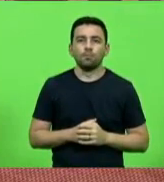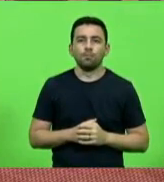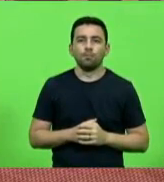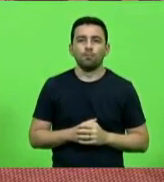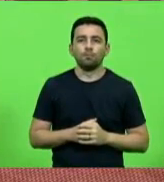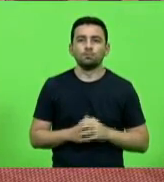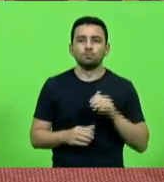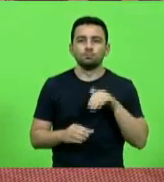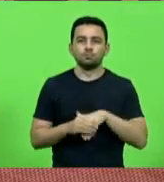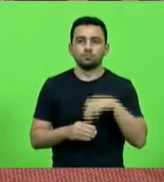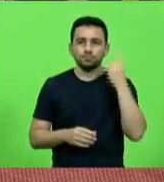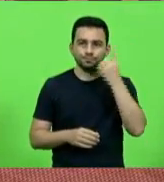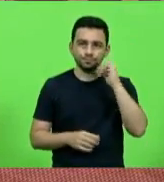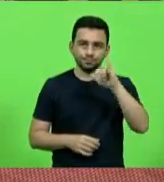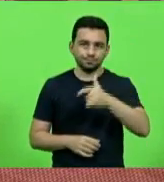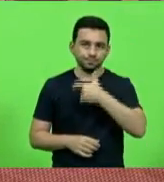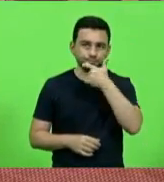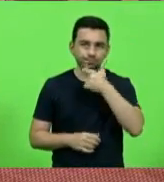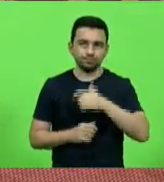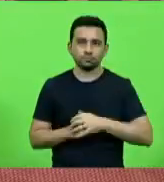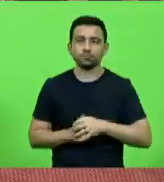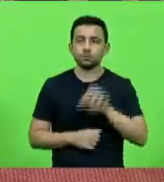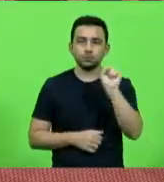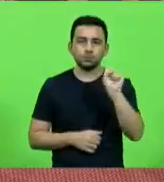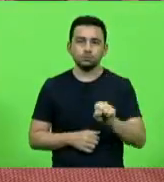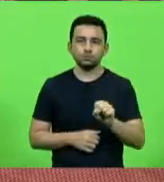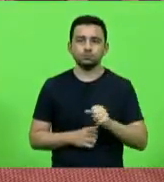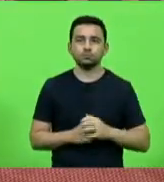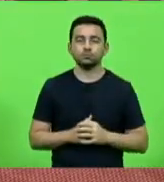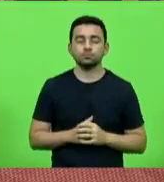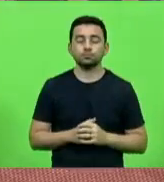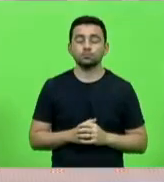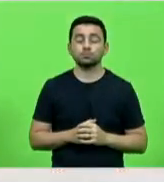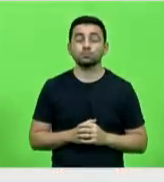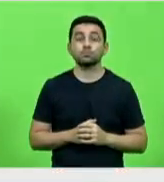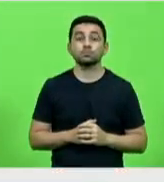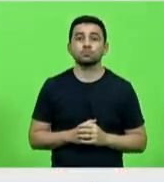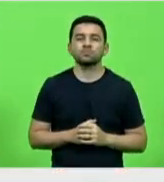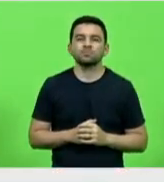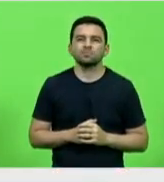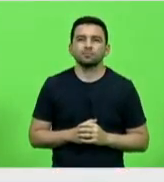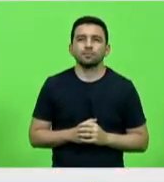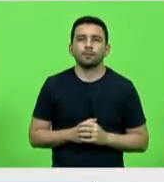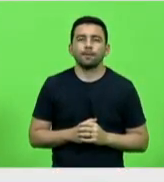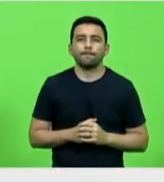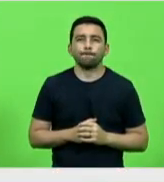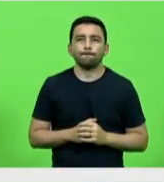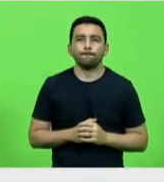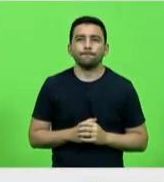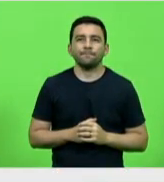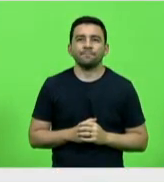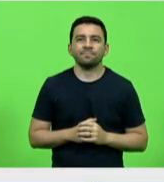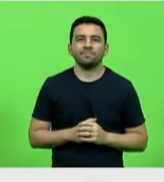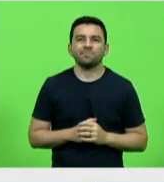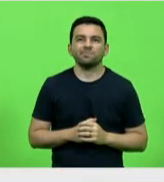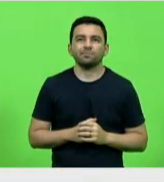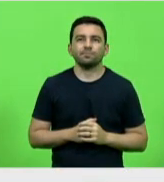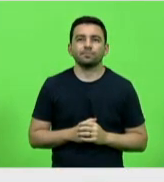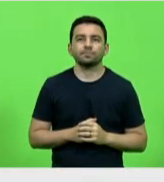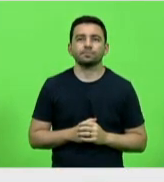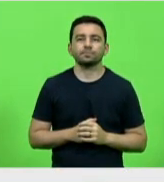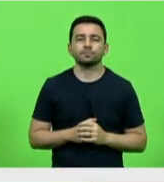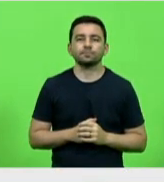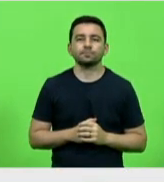deputado Jerry Comper. Sim. Deputado Jerry Comper vota sim. Como vota o